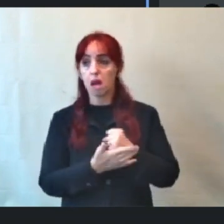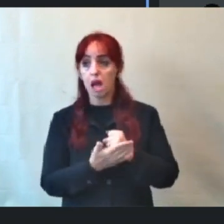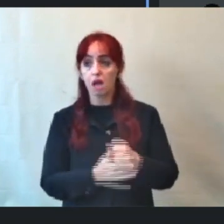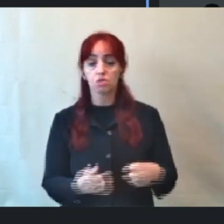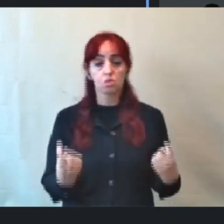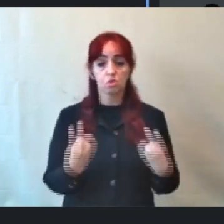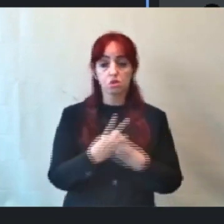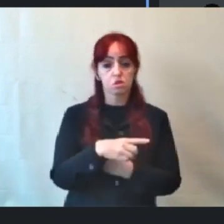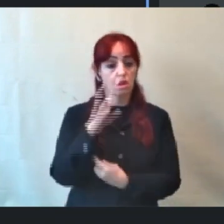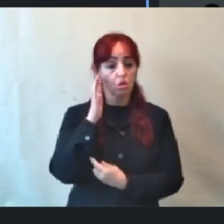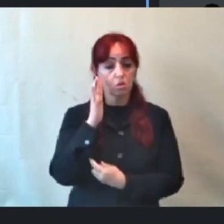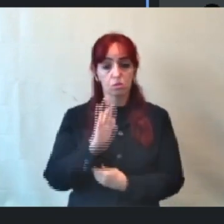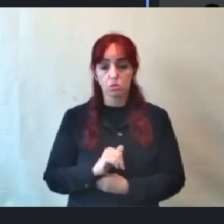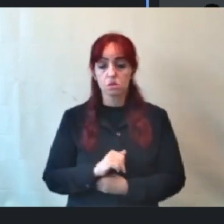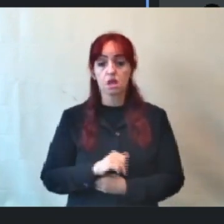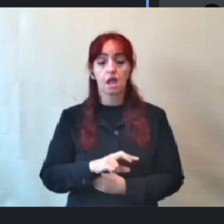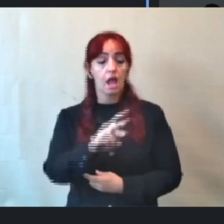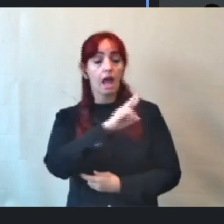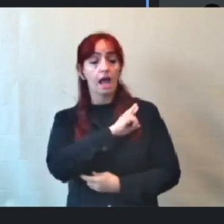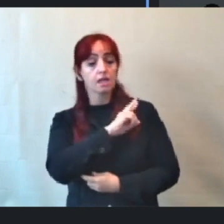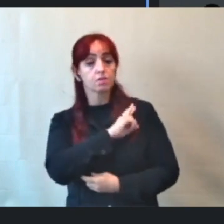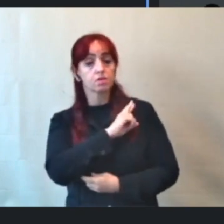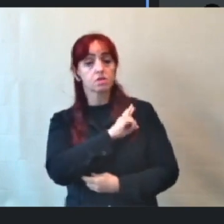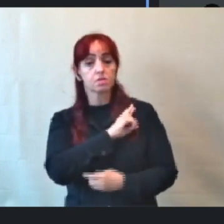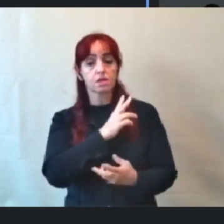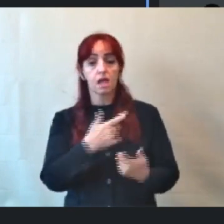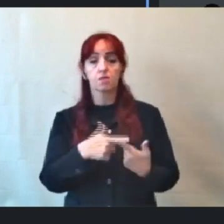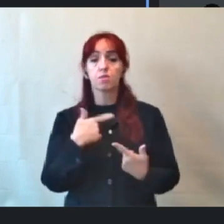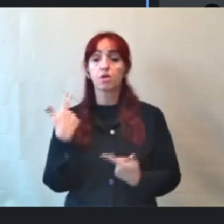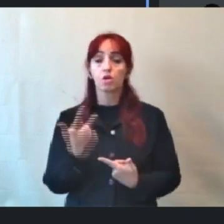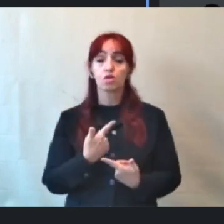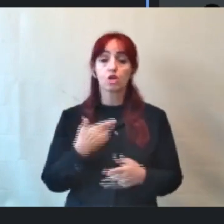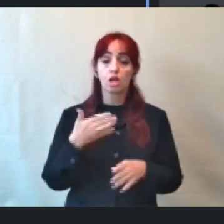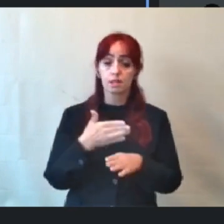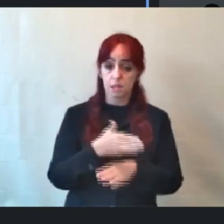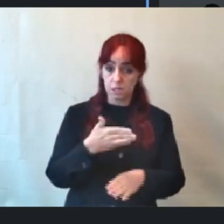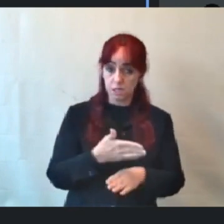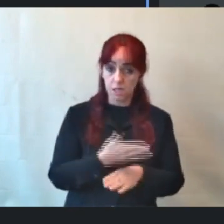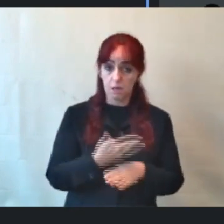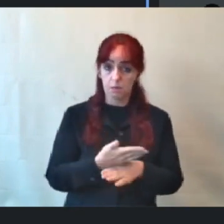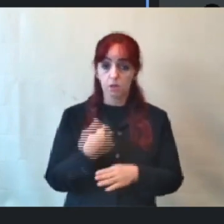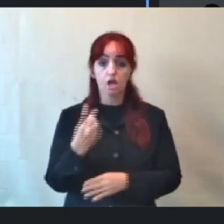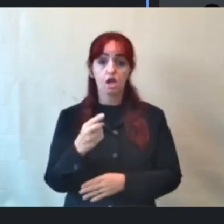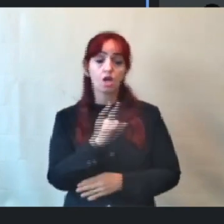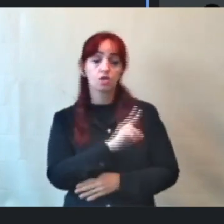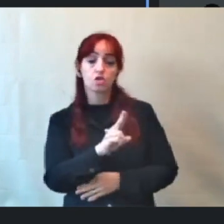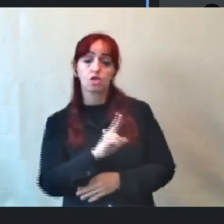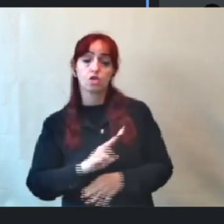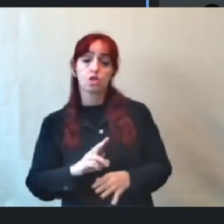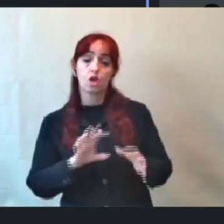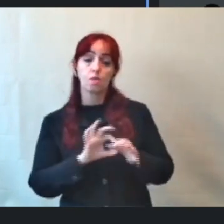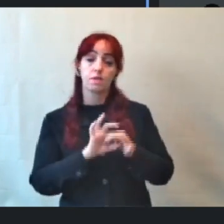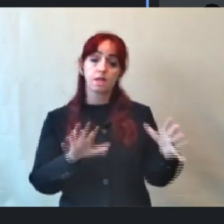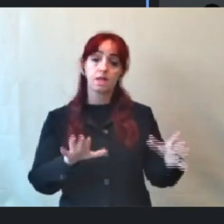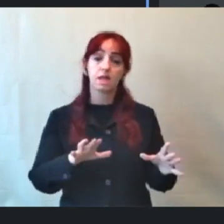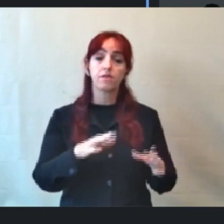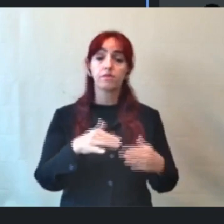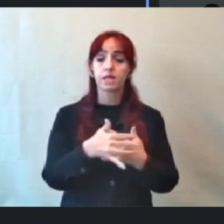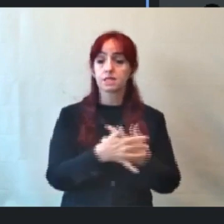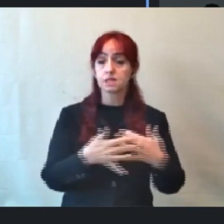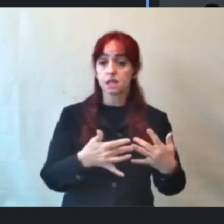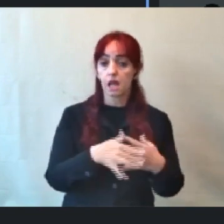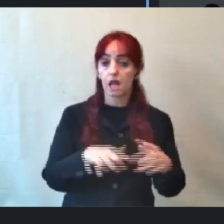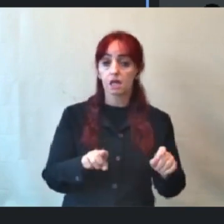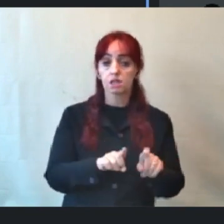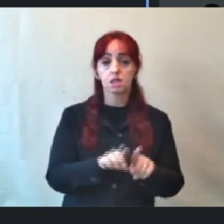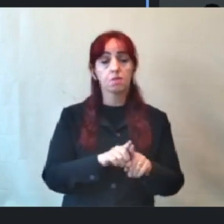a responsabilidade quando nós entramos e colocamos nossos nomes à disposição da cidade, seja